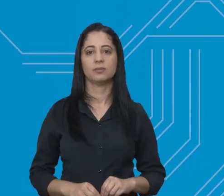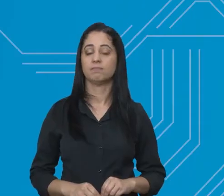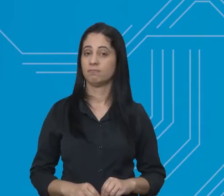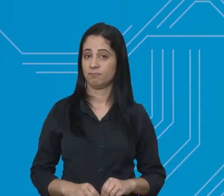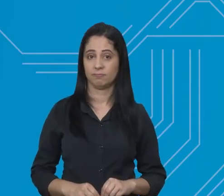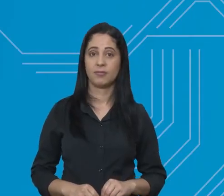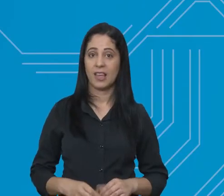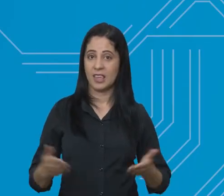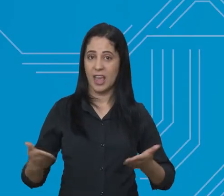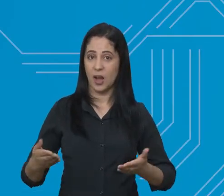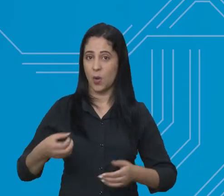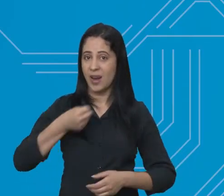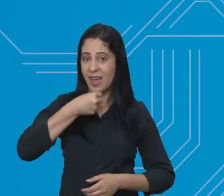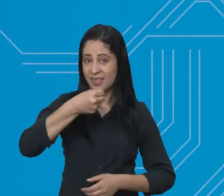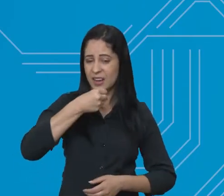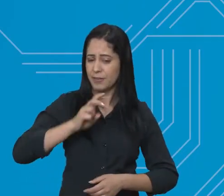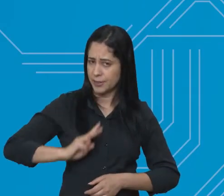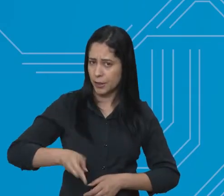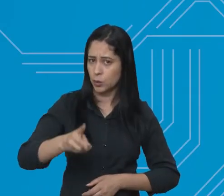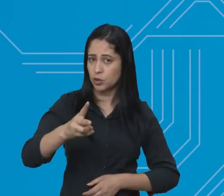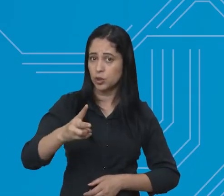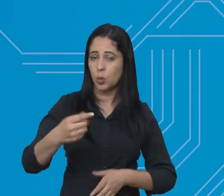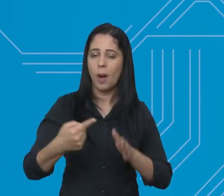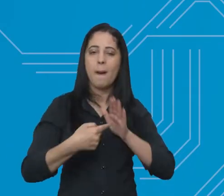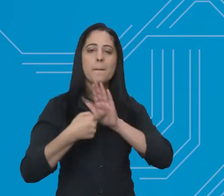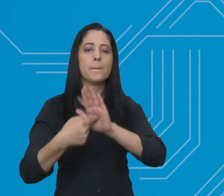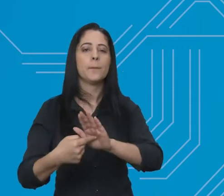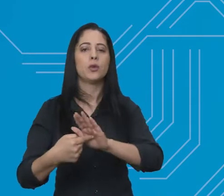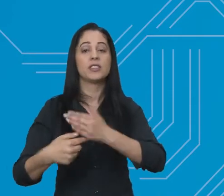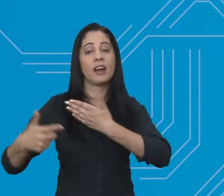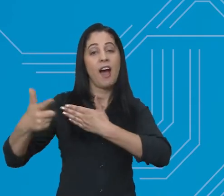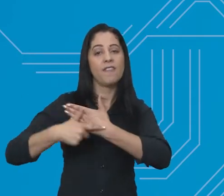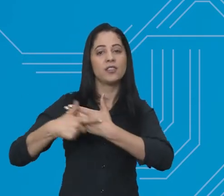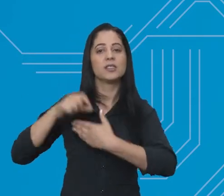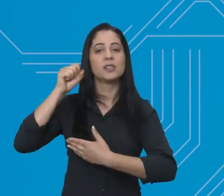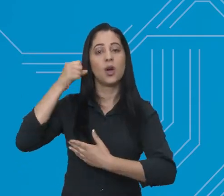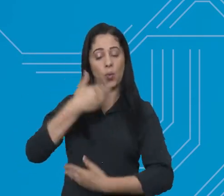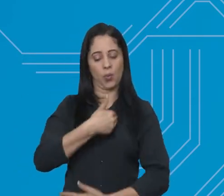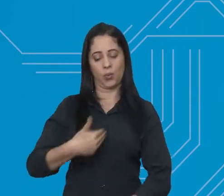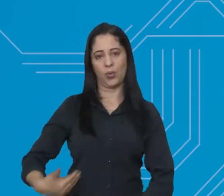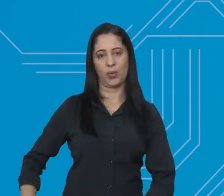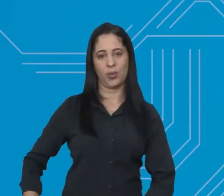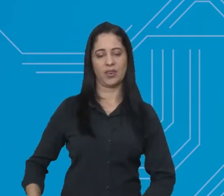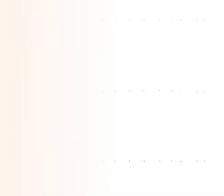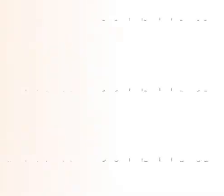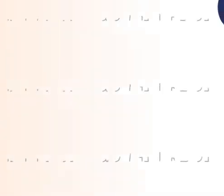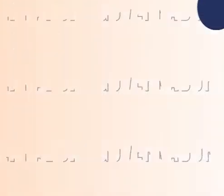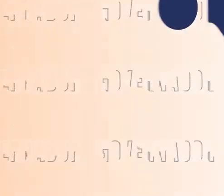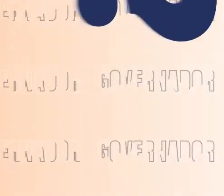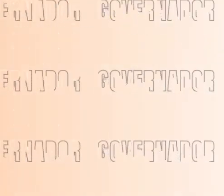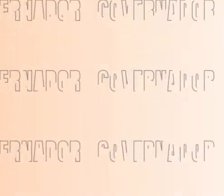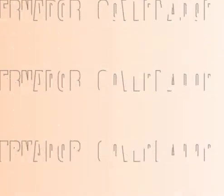E a gente continua a nossa série agora para te mostrar o que faz um governador. Confira!